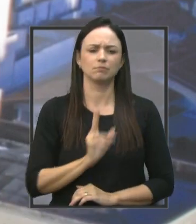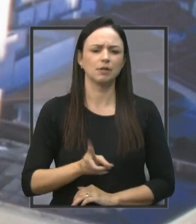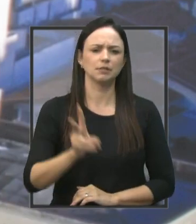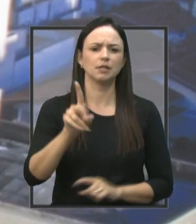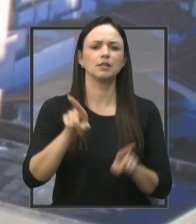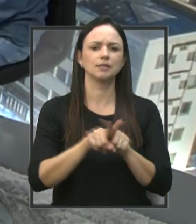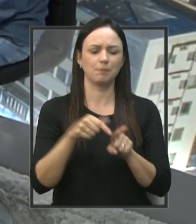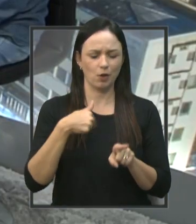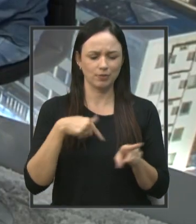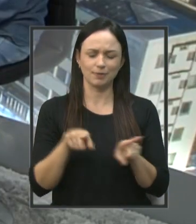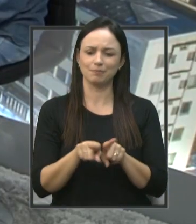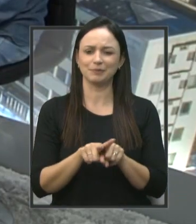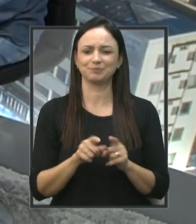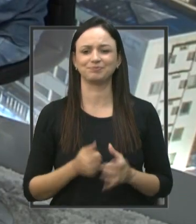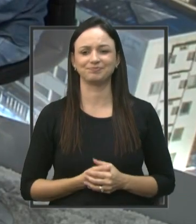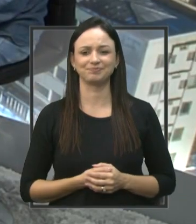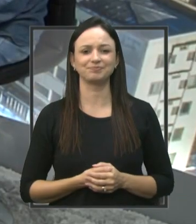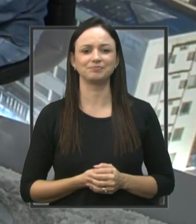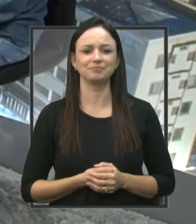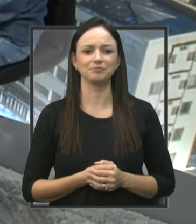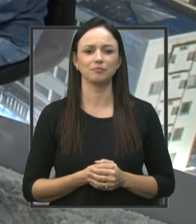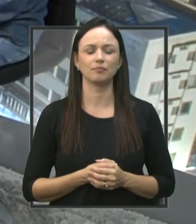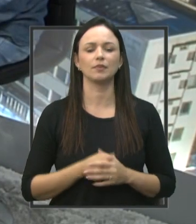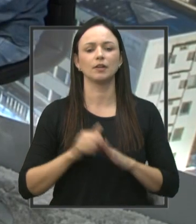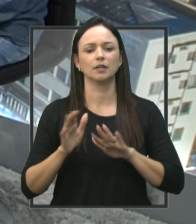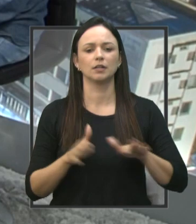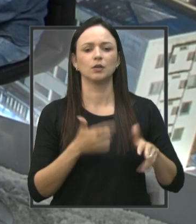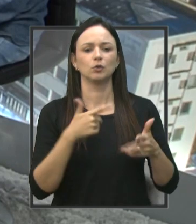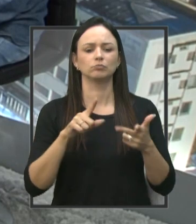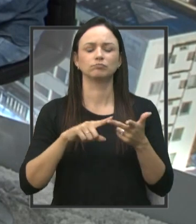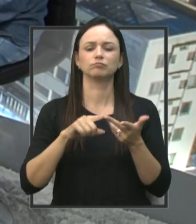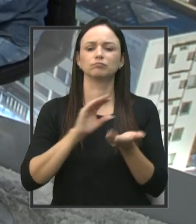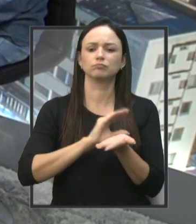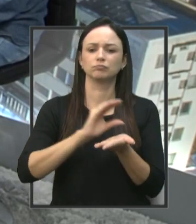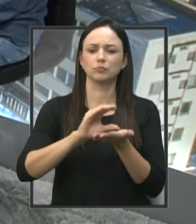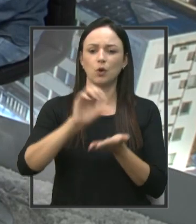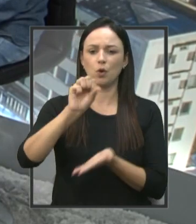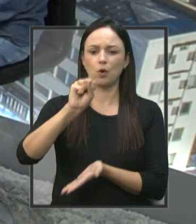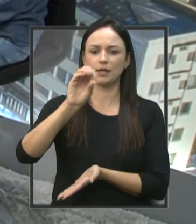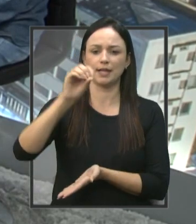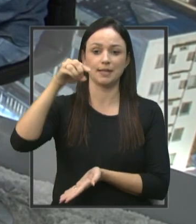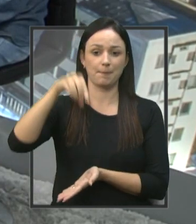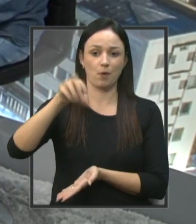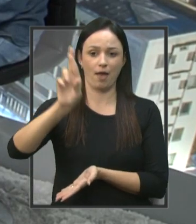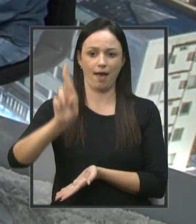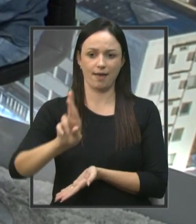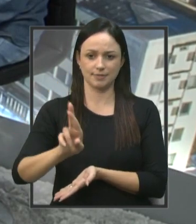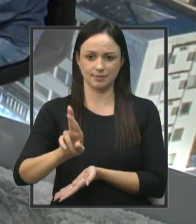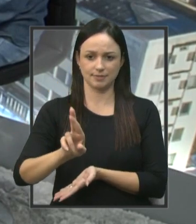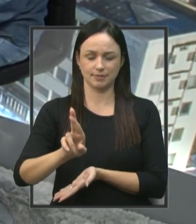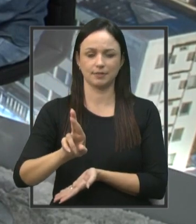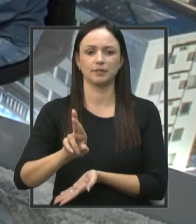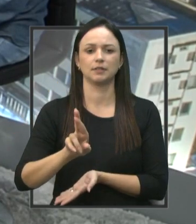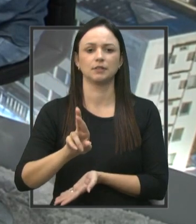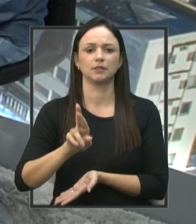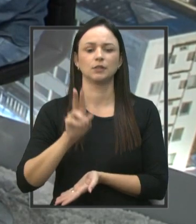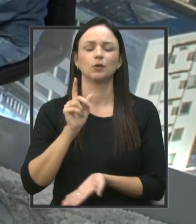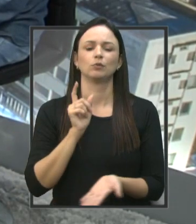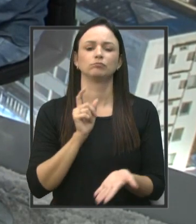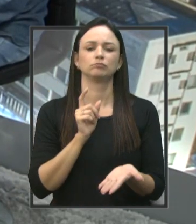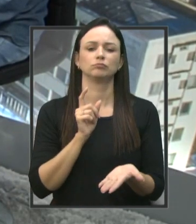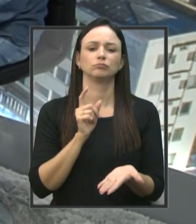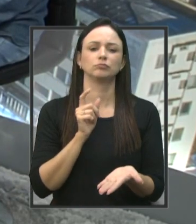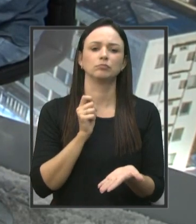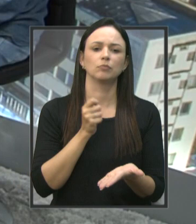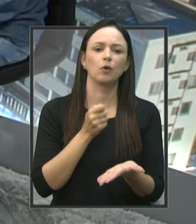eu vou levar para sempre. Vereador, vamos para a próxima emenda, em que o senhor destina 80 mil reais para custeio,